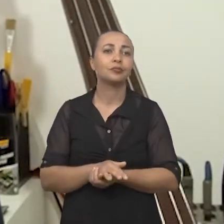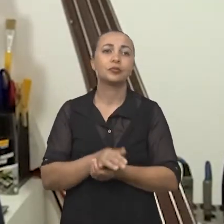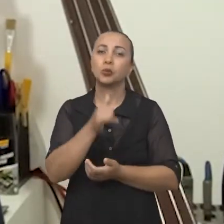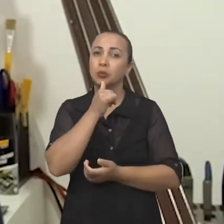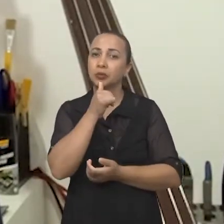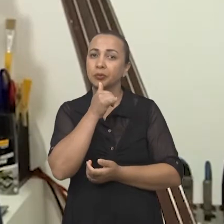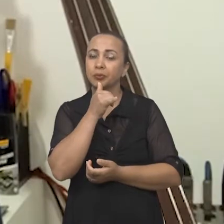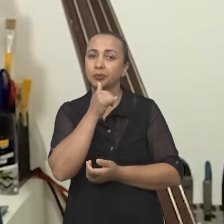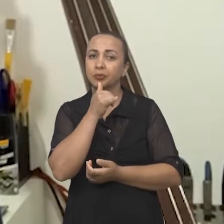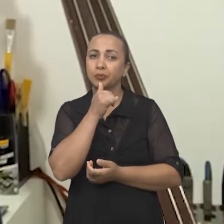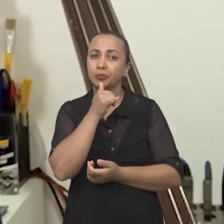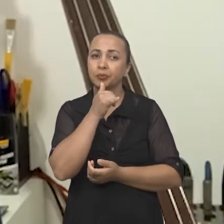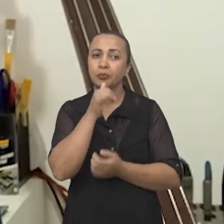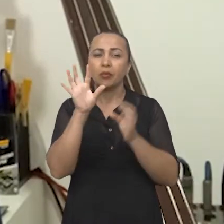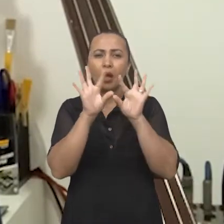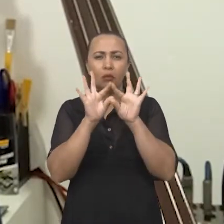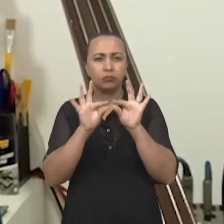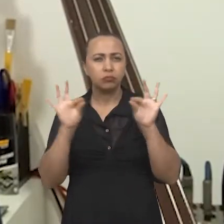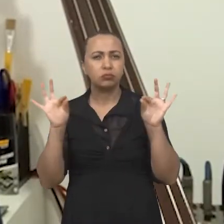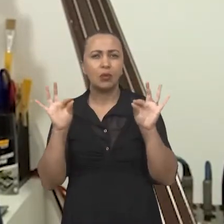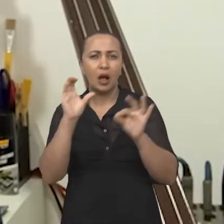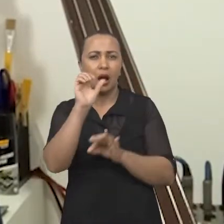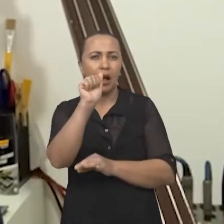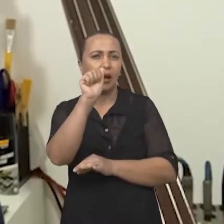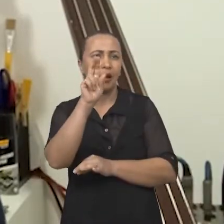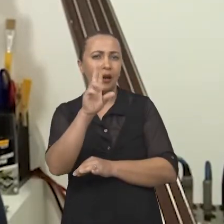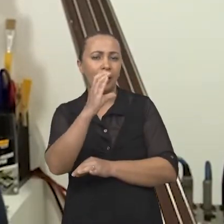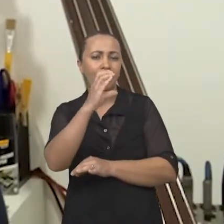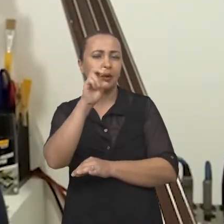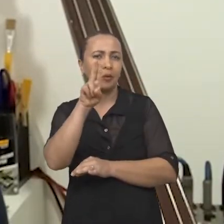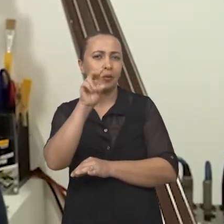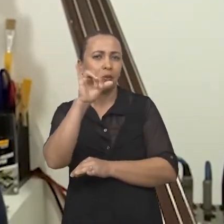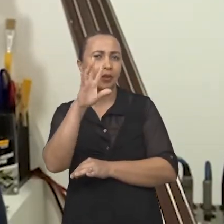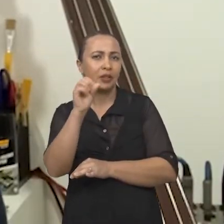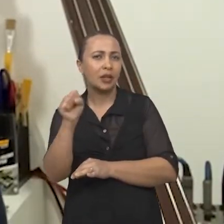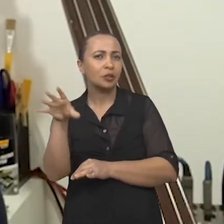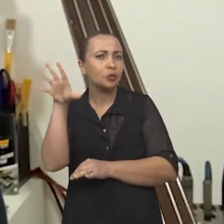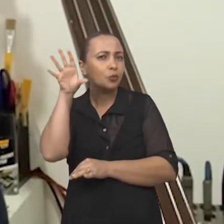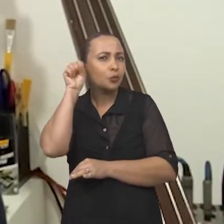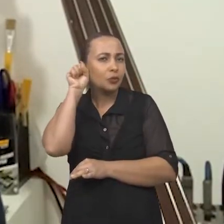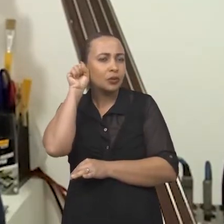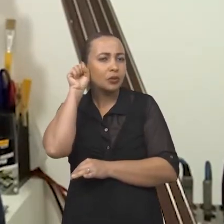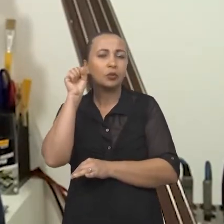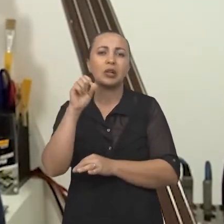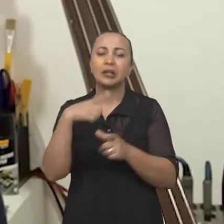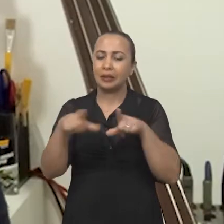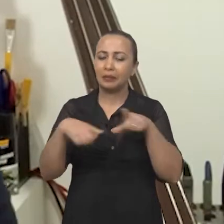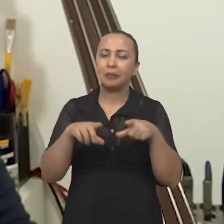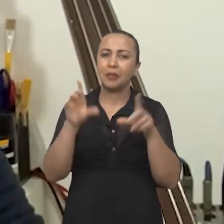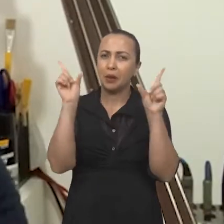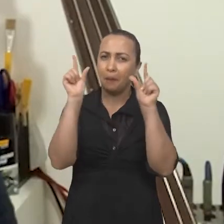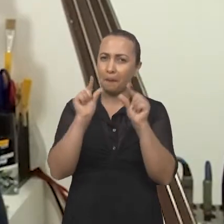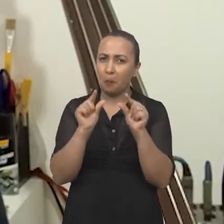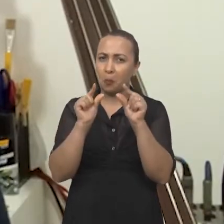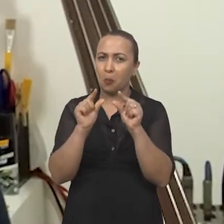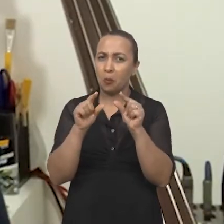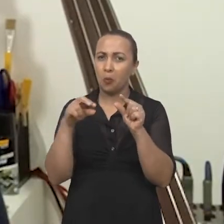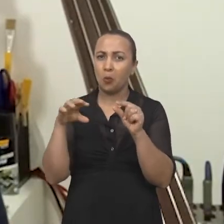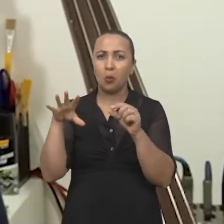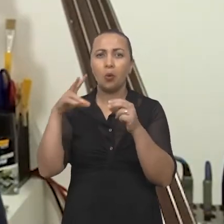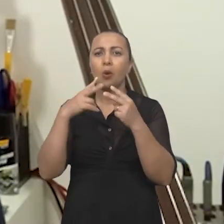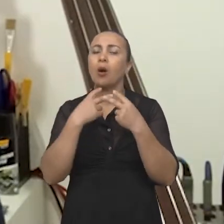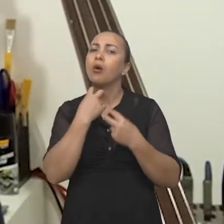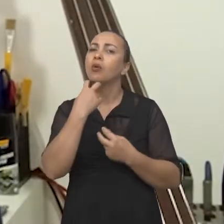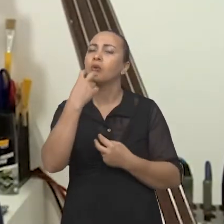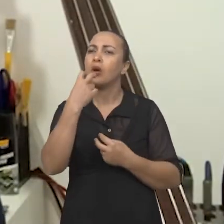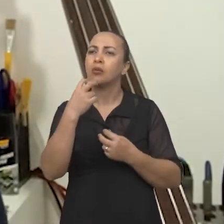a acuidade sonora é algo que a gente trabalha pouco. O som se dissipa no ar.